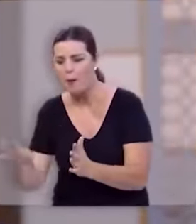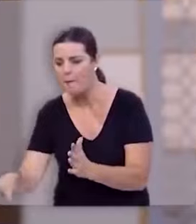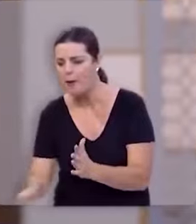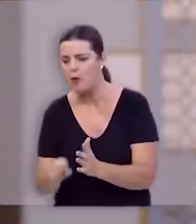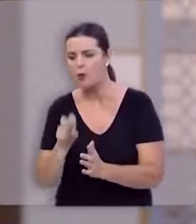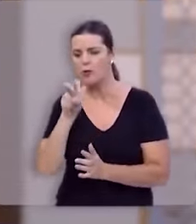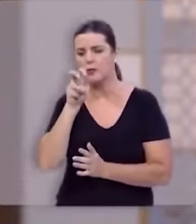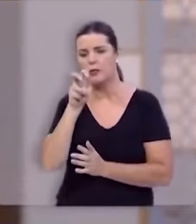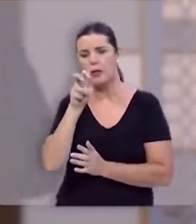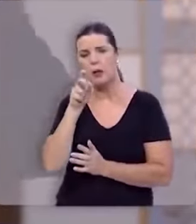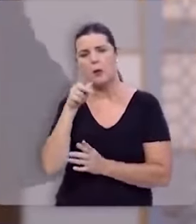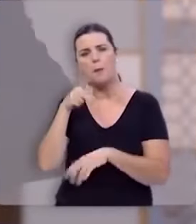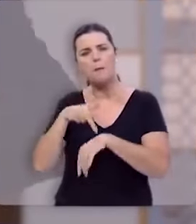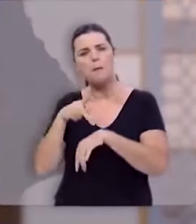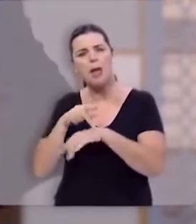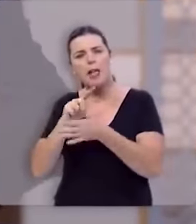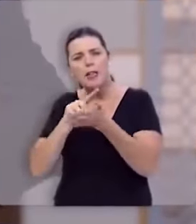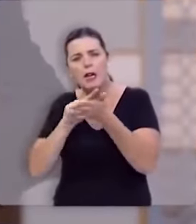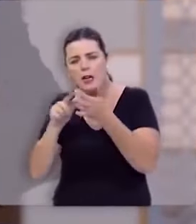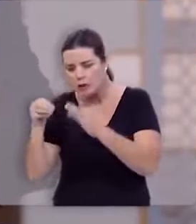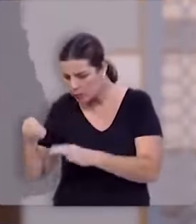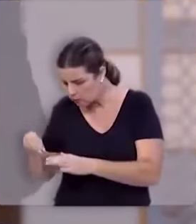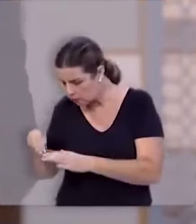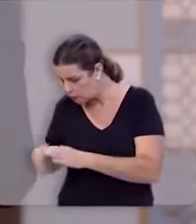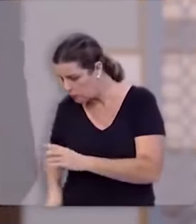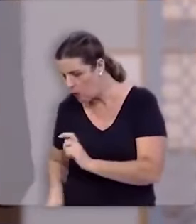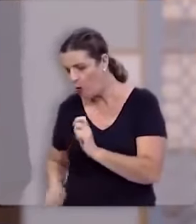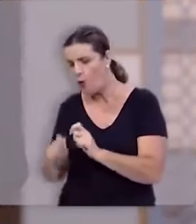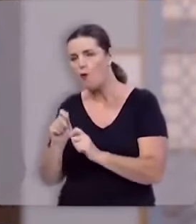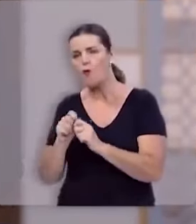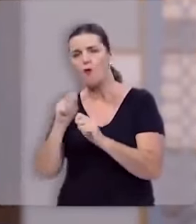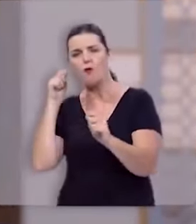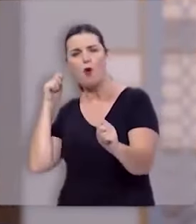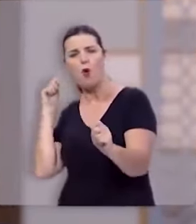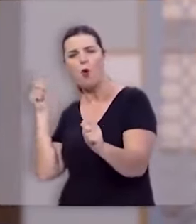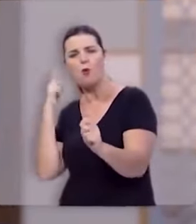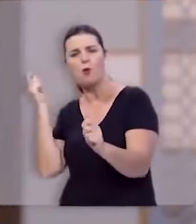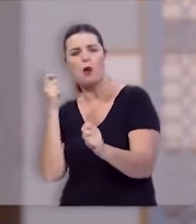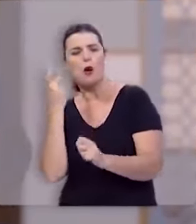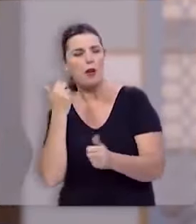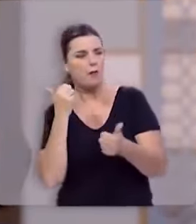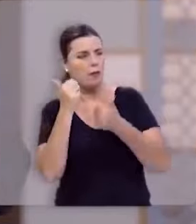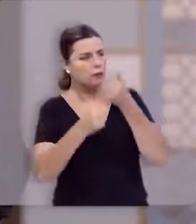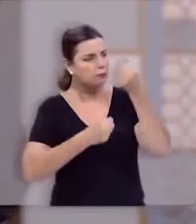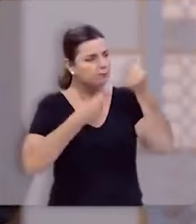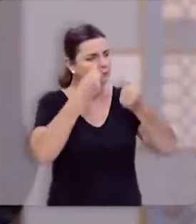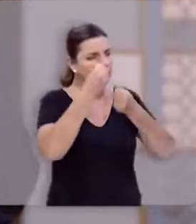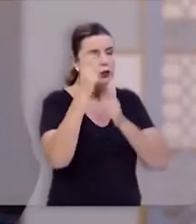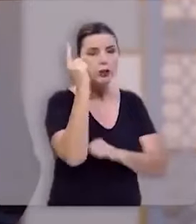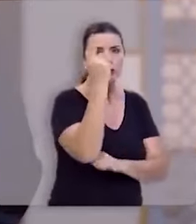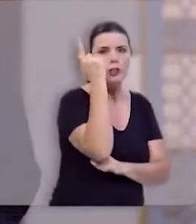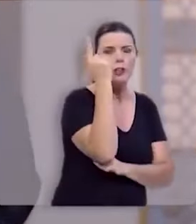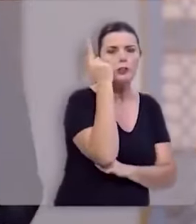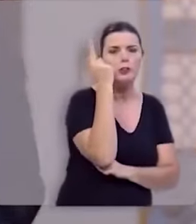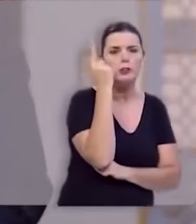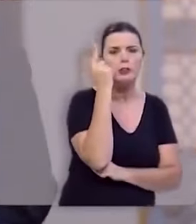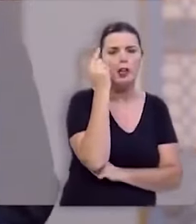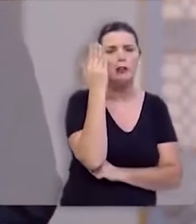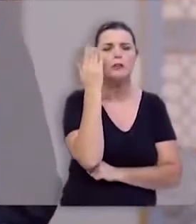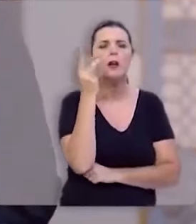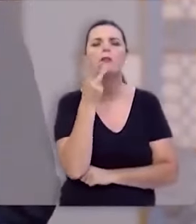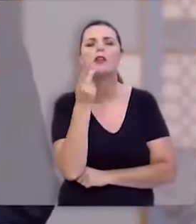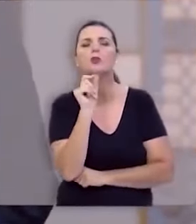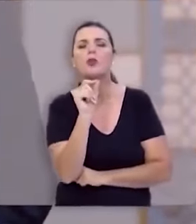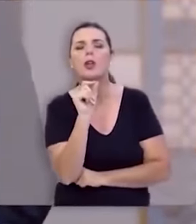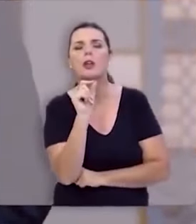cinco pedras lisas botou no seu embornal pegou a sua funda e correu na direção do gigante sabe o que Davi está